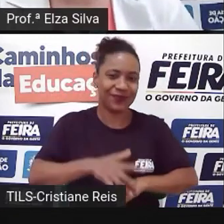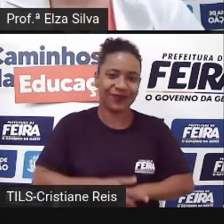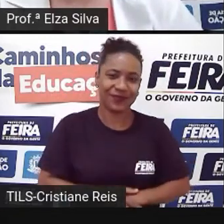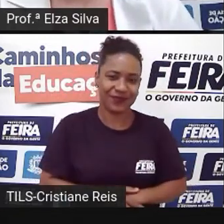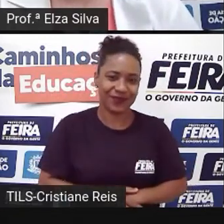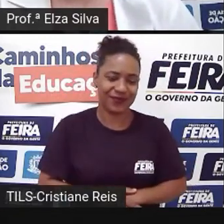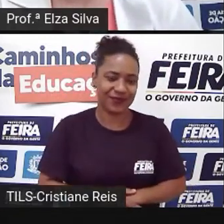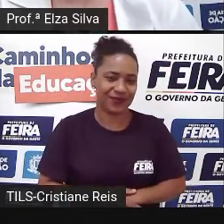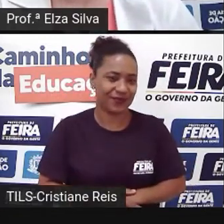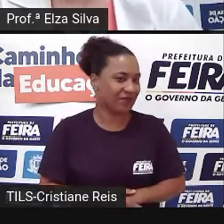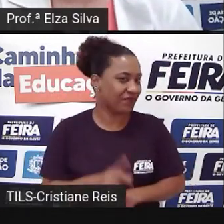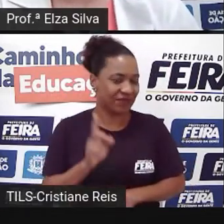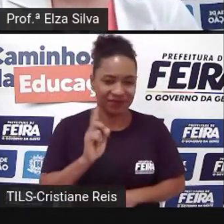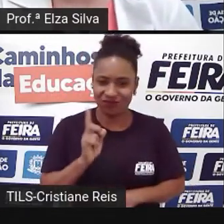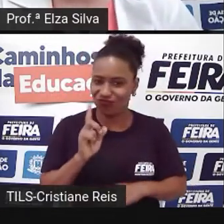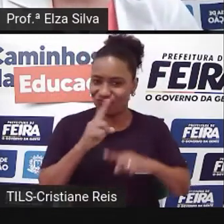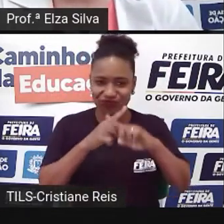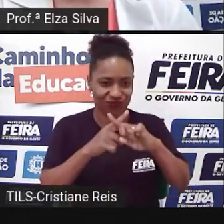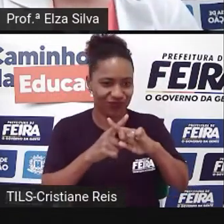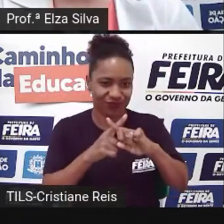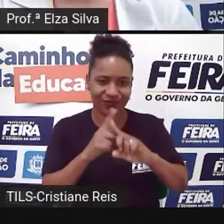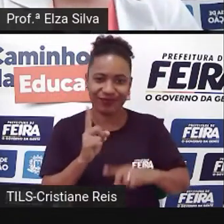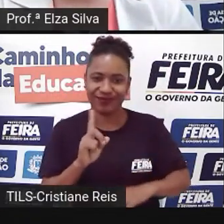don't choose one Eu não escolhi este